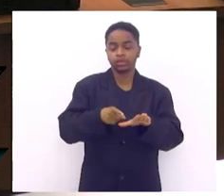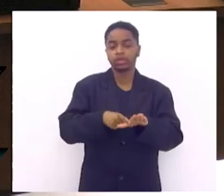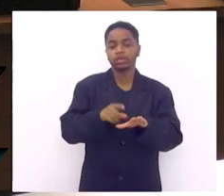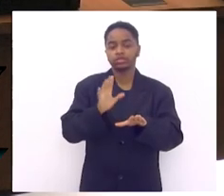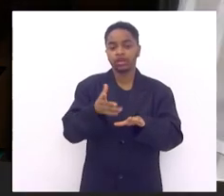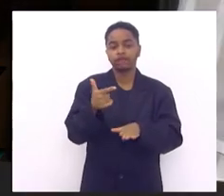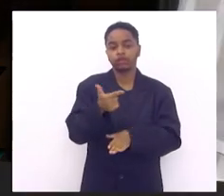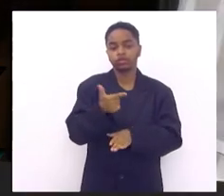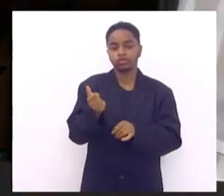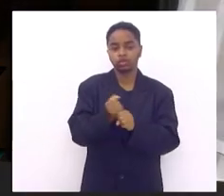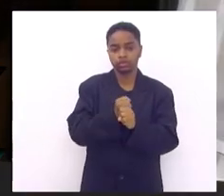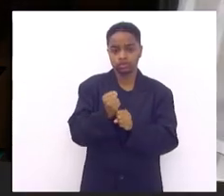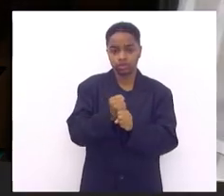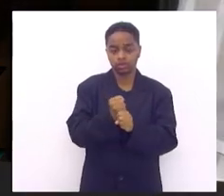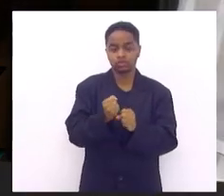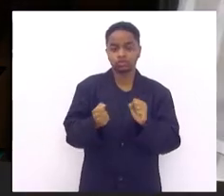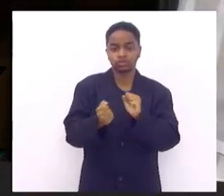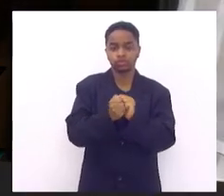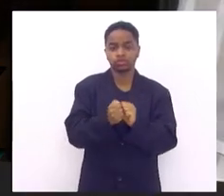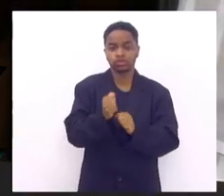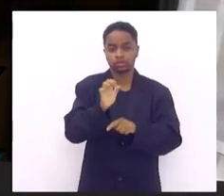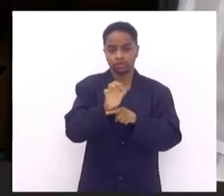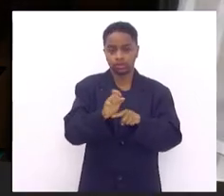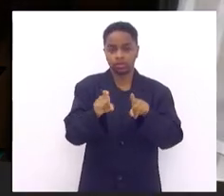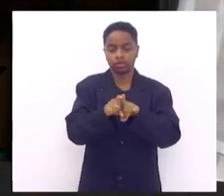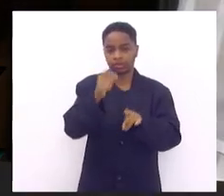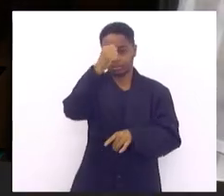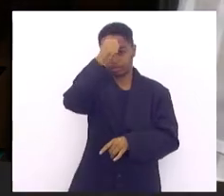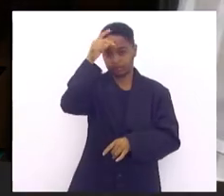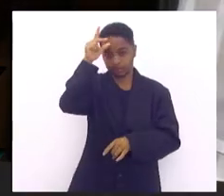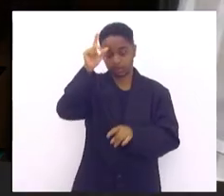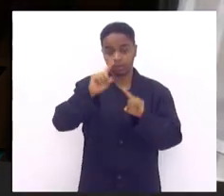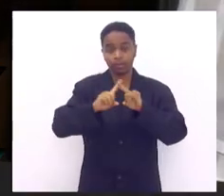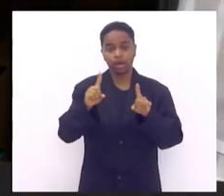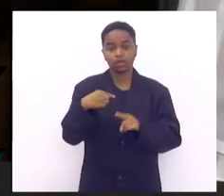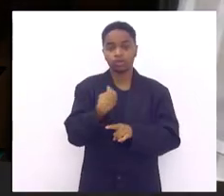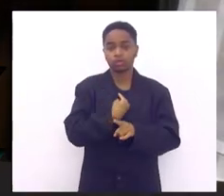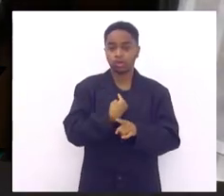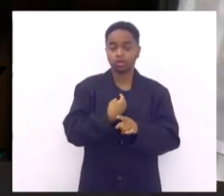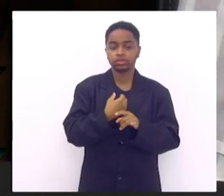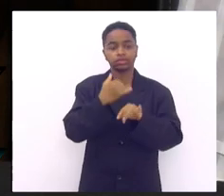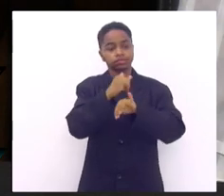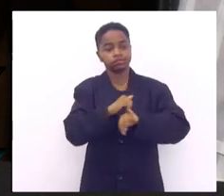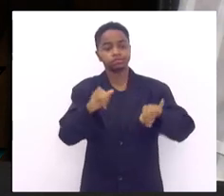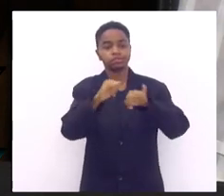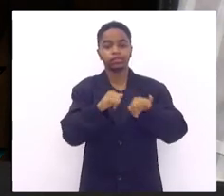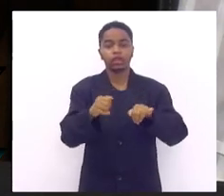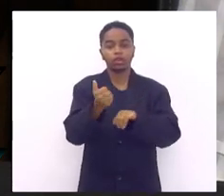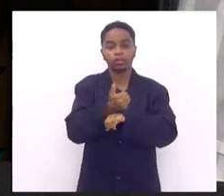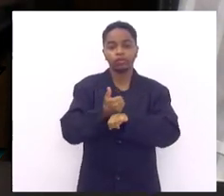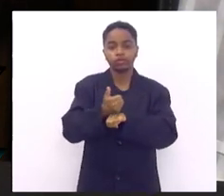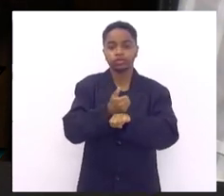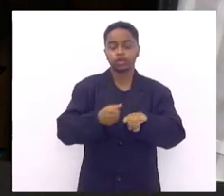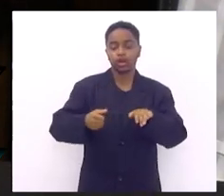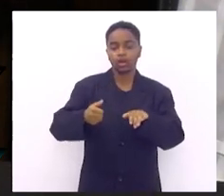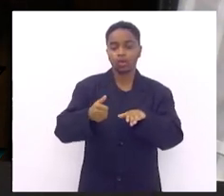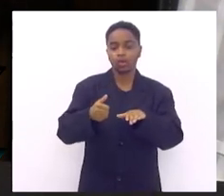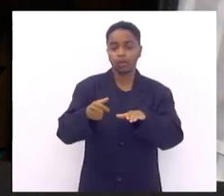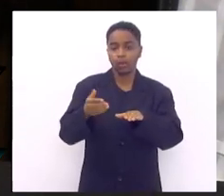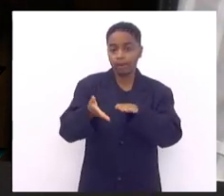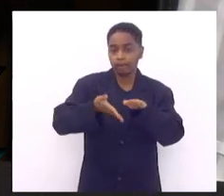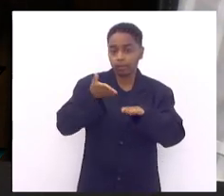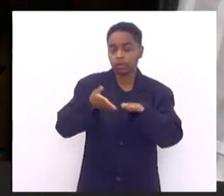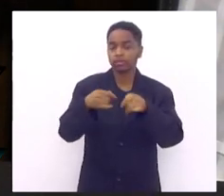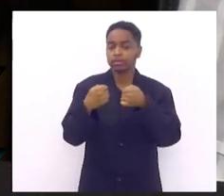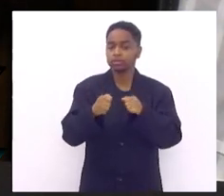promoções do estado e da prefeitura né e a gente está reivindicando que o profissional podólogo possa estar junto dessa equipe